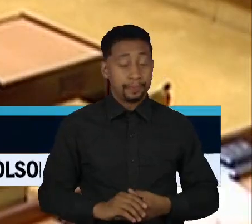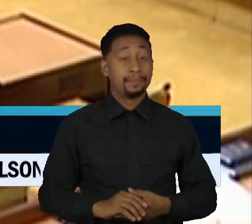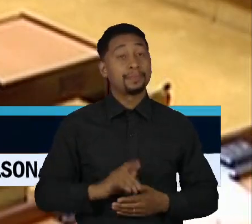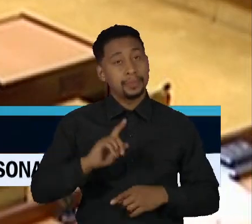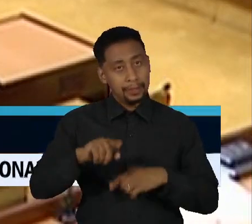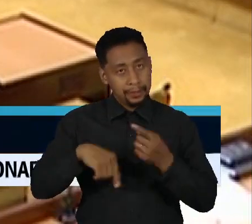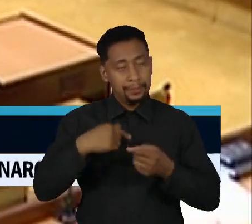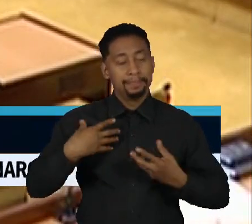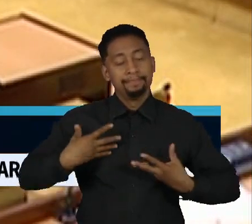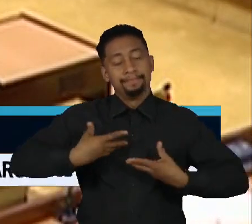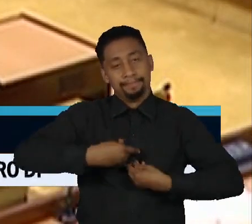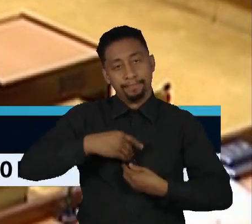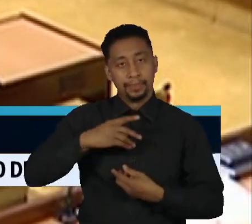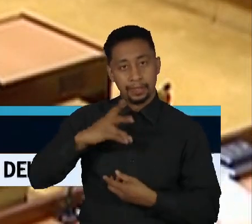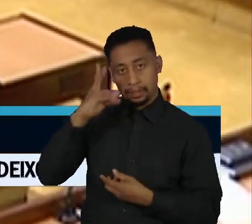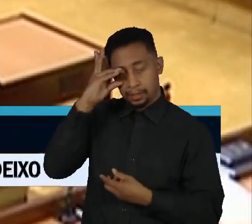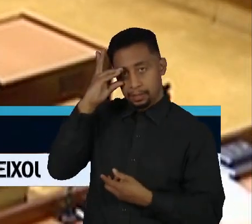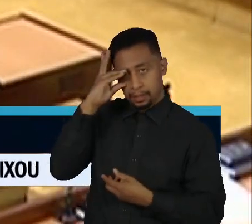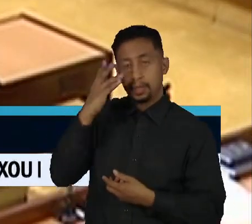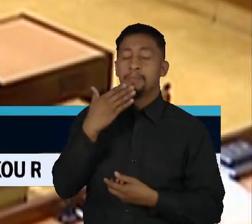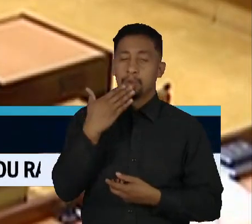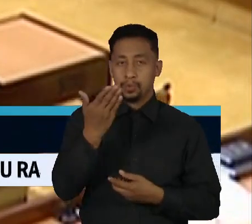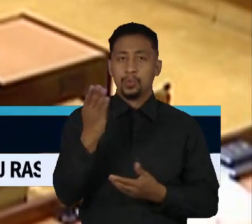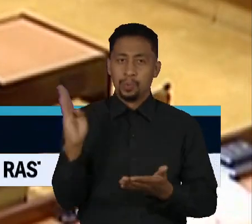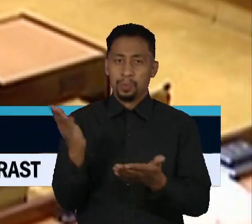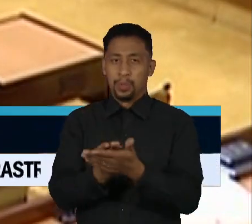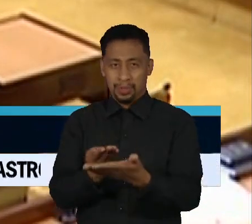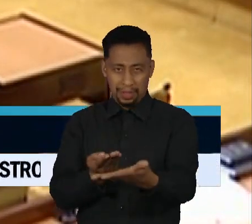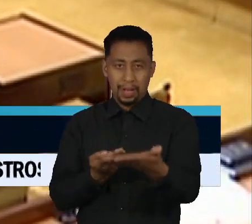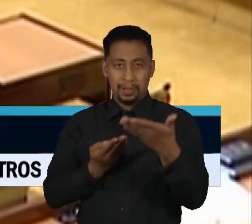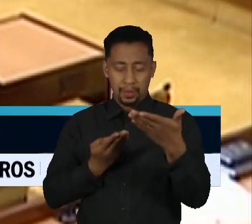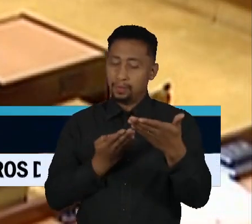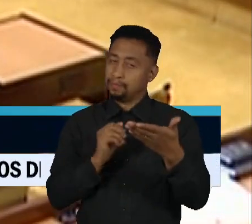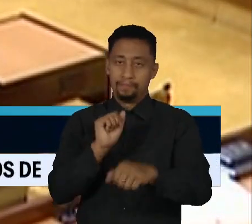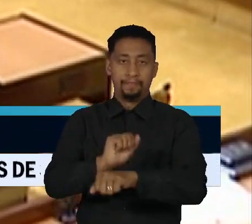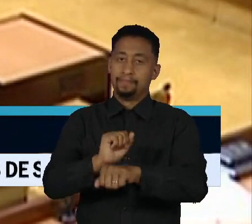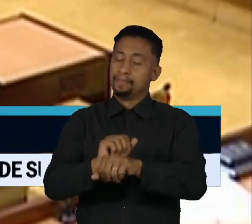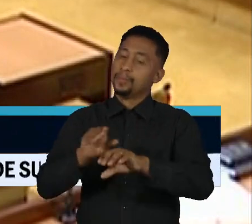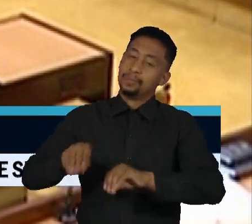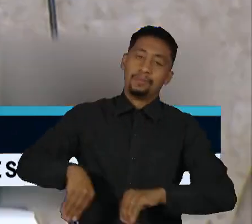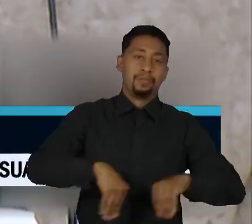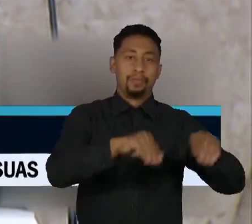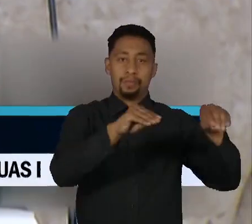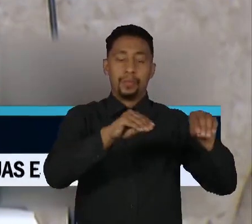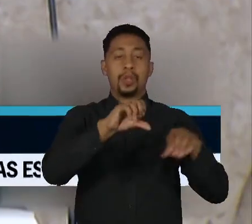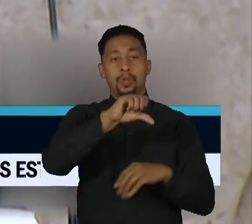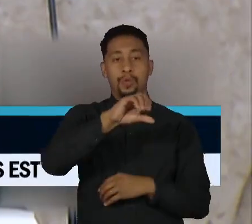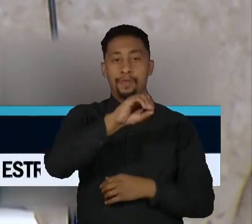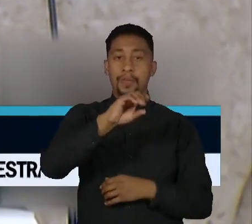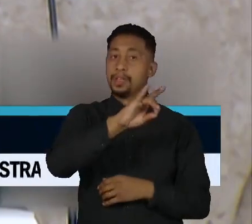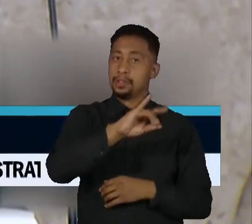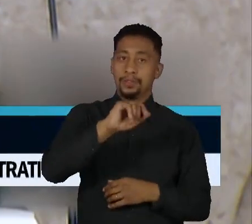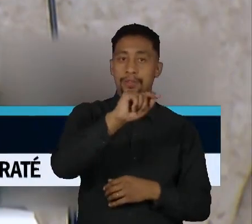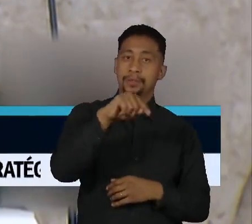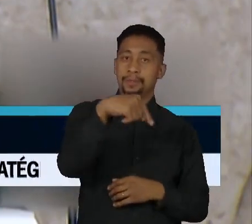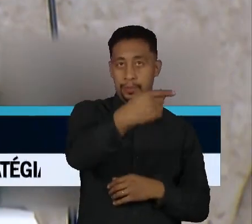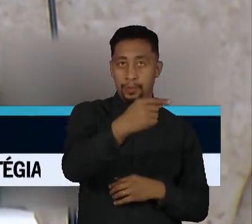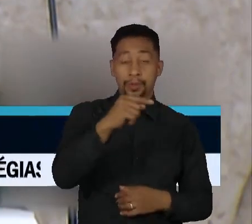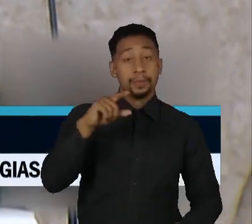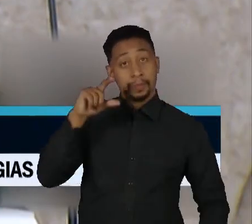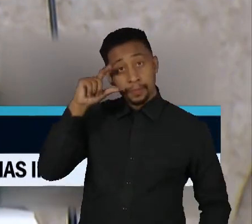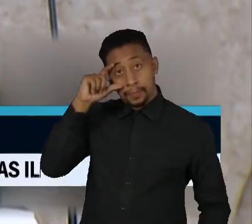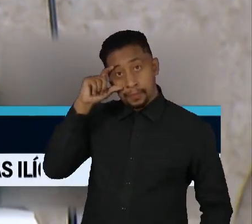Mendonça pediu vistas do processo, que deve ser retomado em até 90 dias. A presidente Rosa Weber